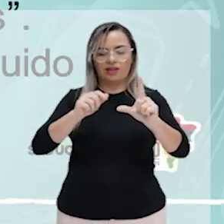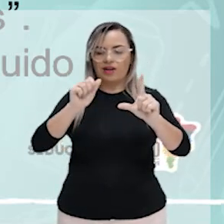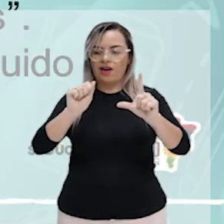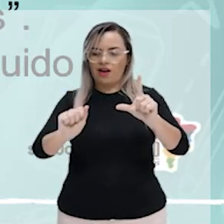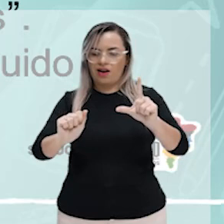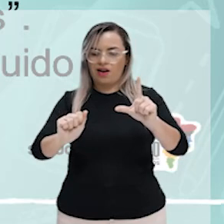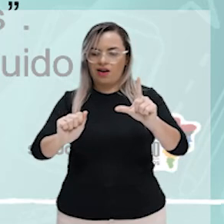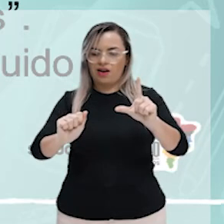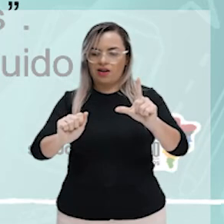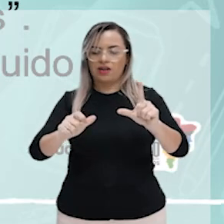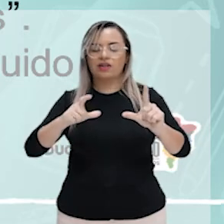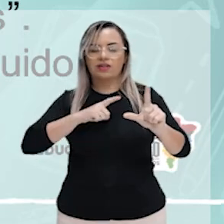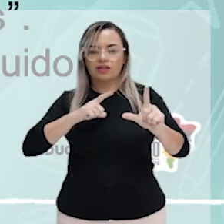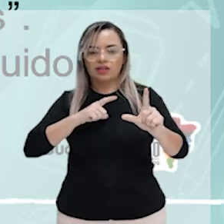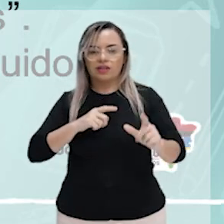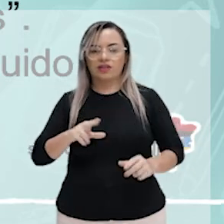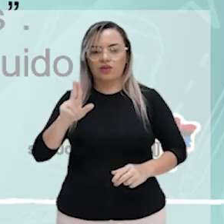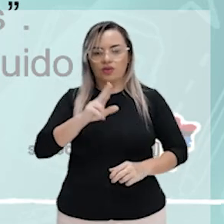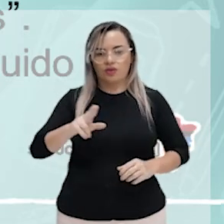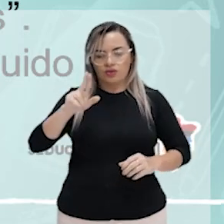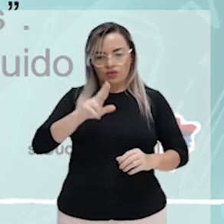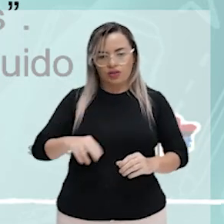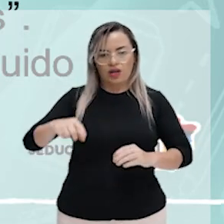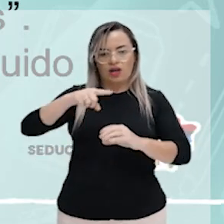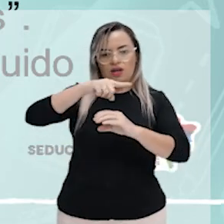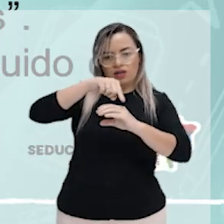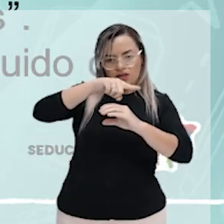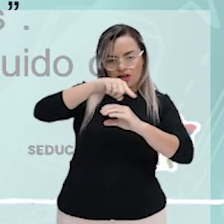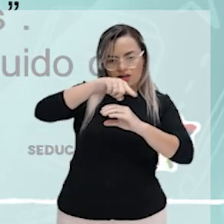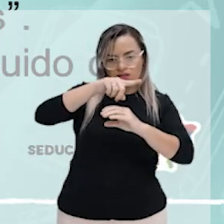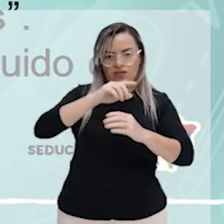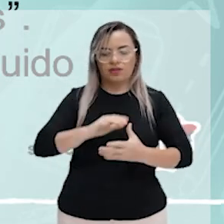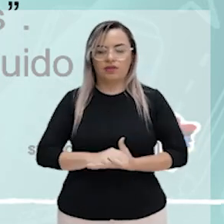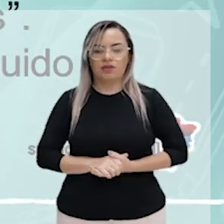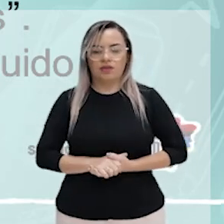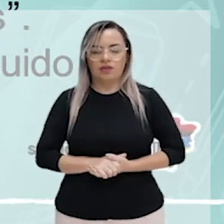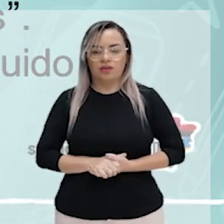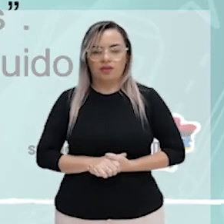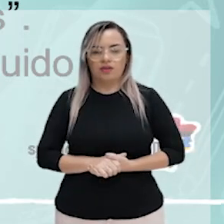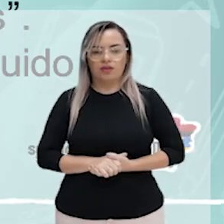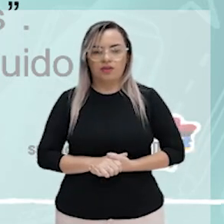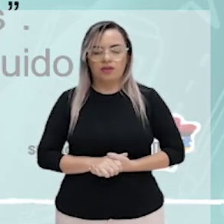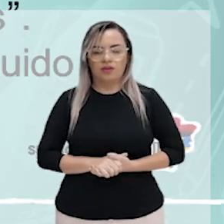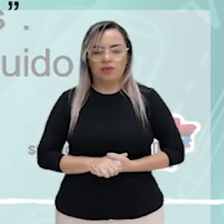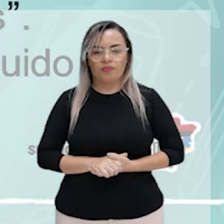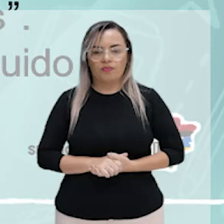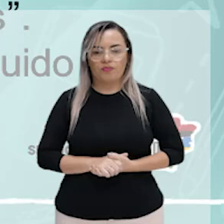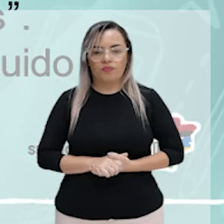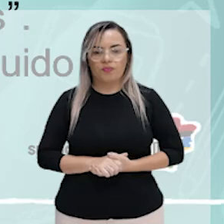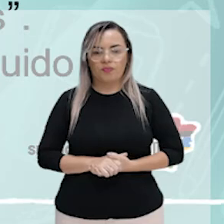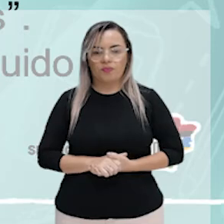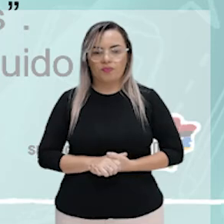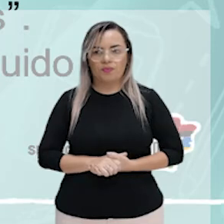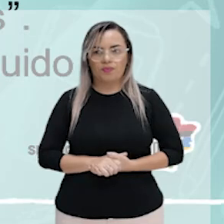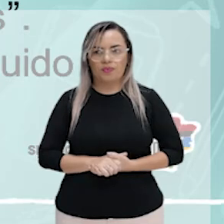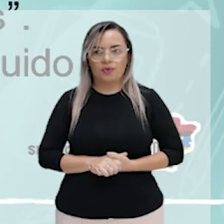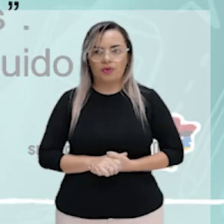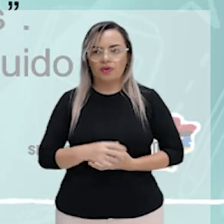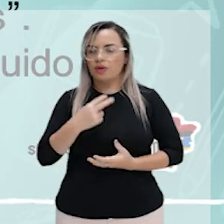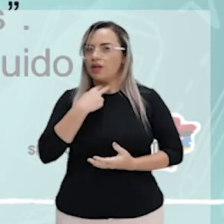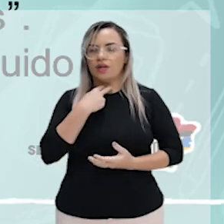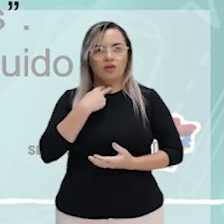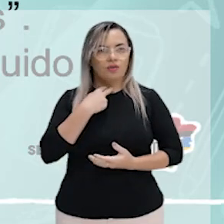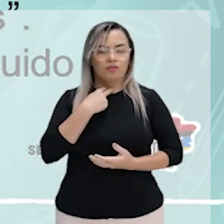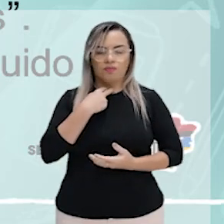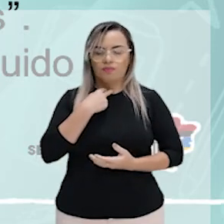em. Então, eu não posso dizer, eu cheguei ao